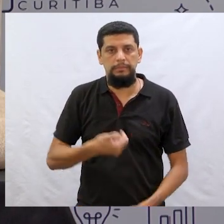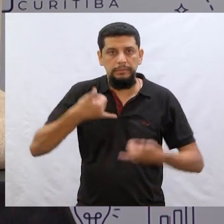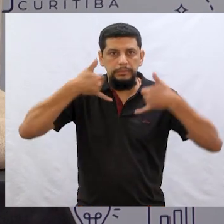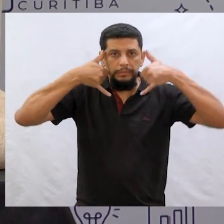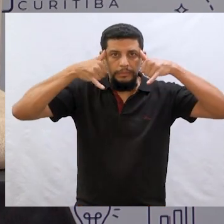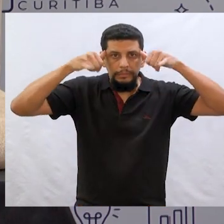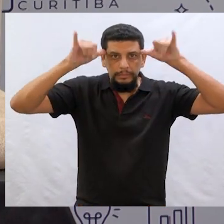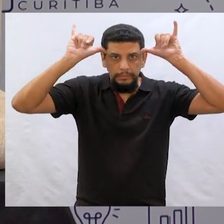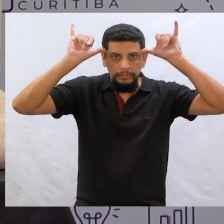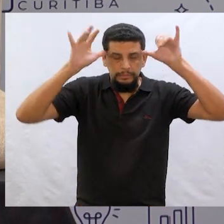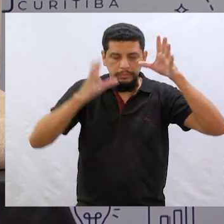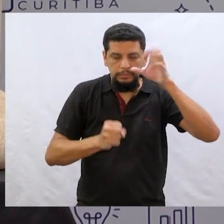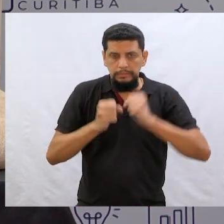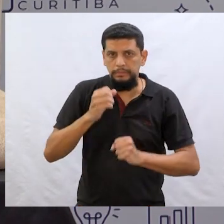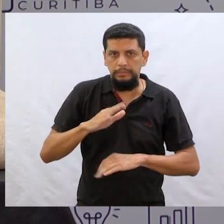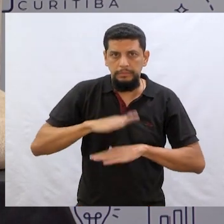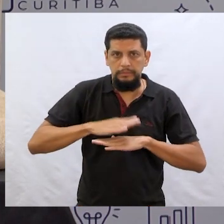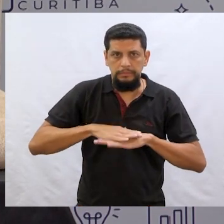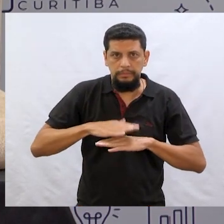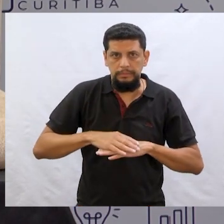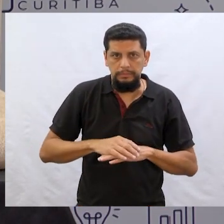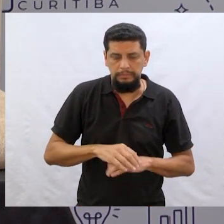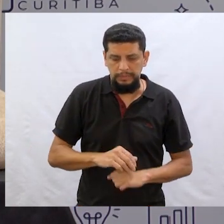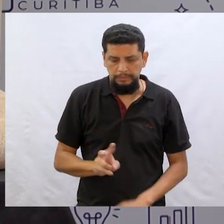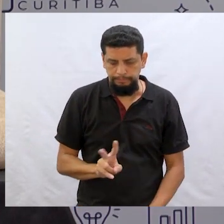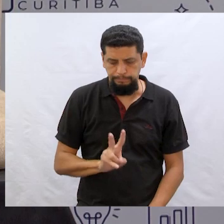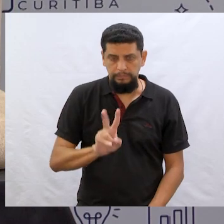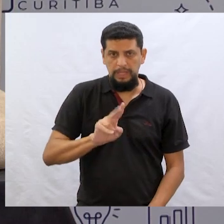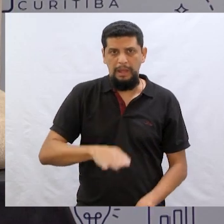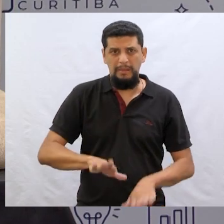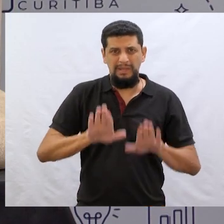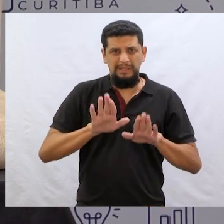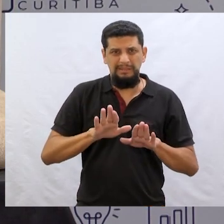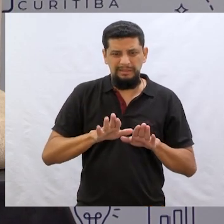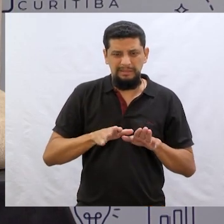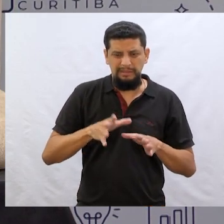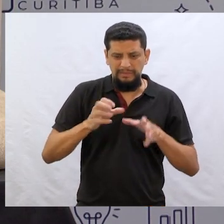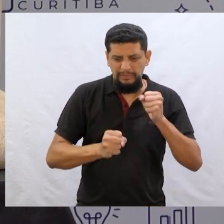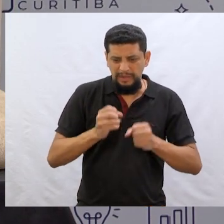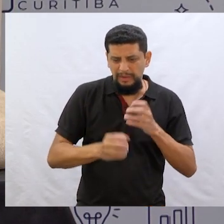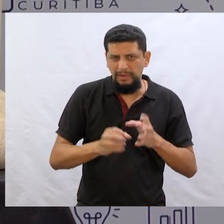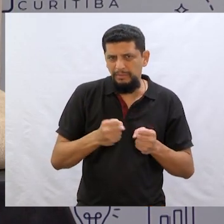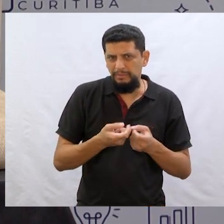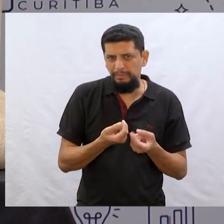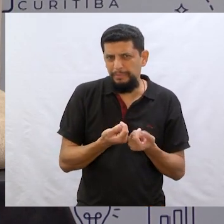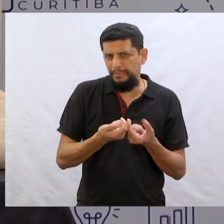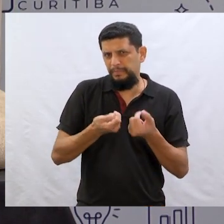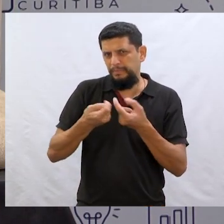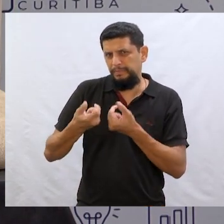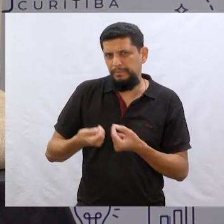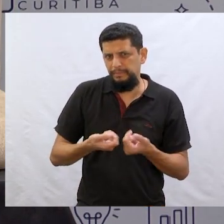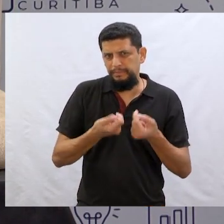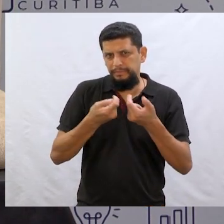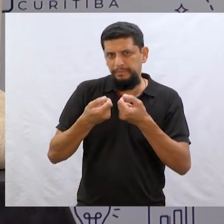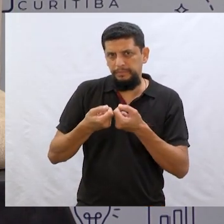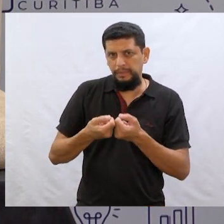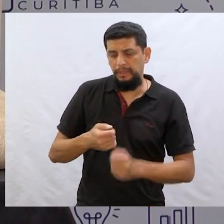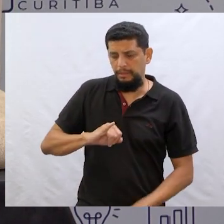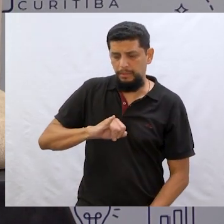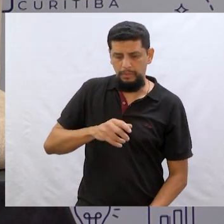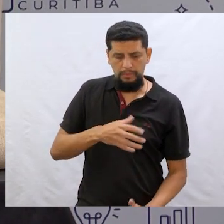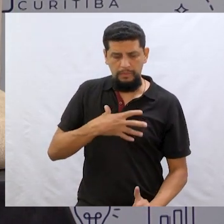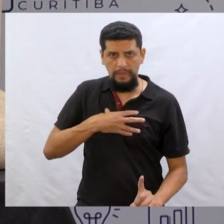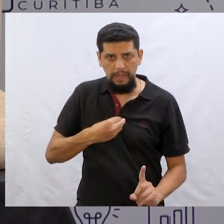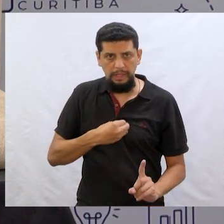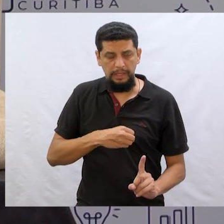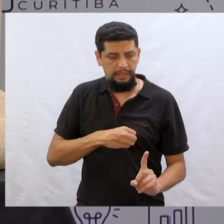Ela era a coisa mais preciosa. Mas chegou um momento que essa vaquinha já não dava muito leite e como a viúva gostava de dar tudo o que João queria,